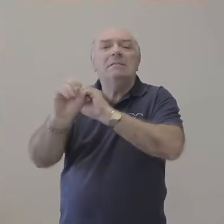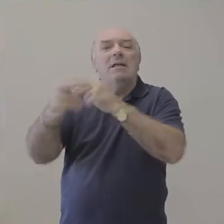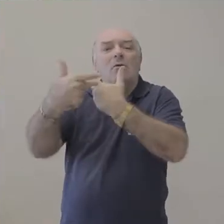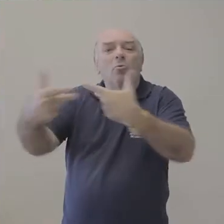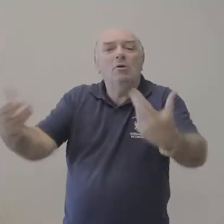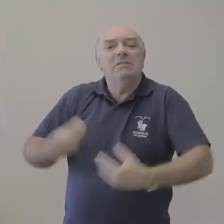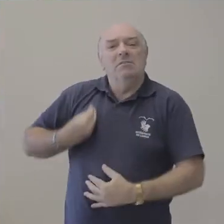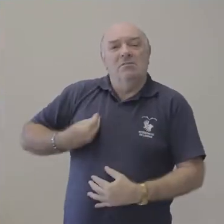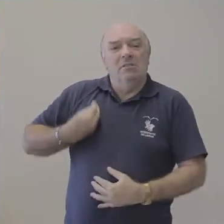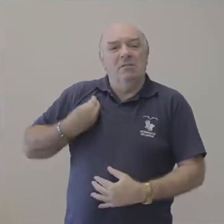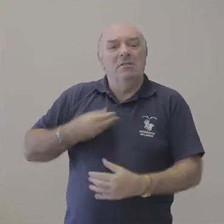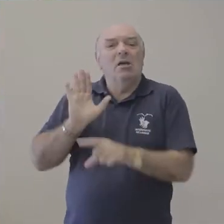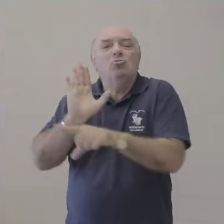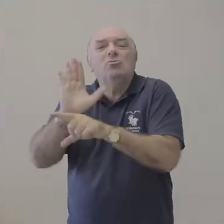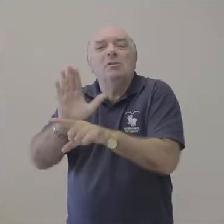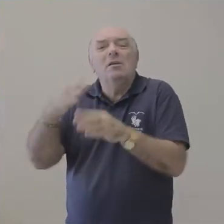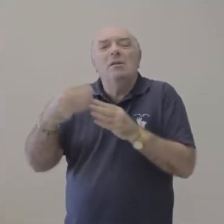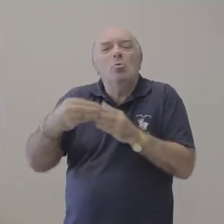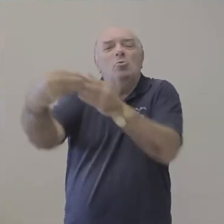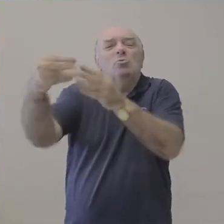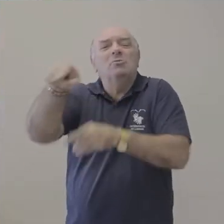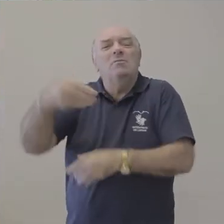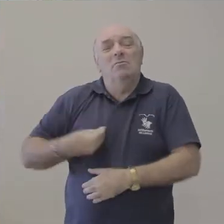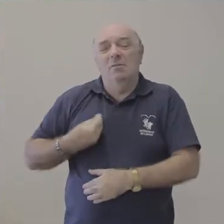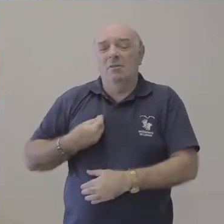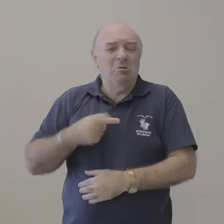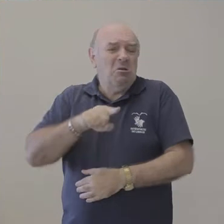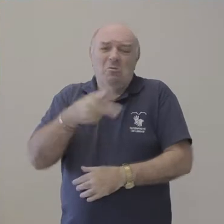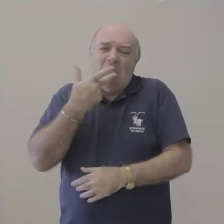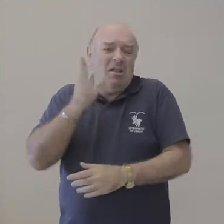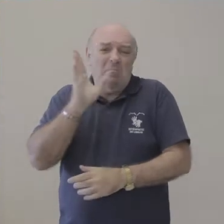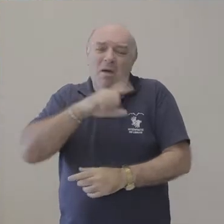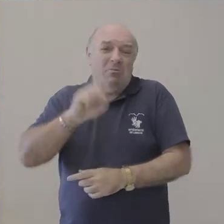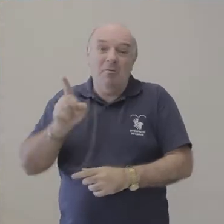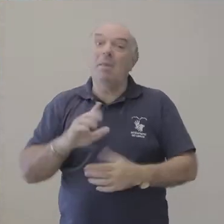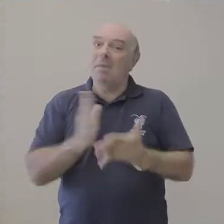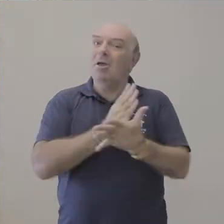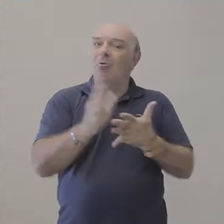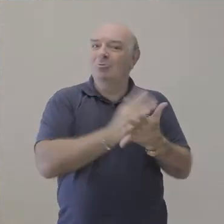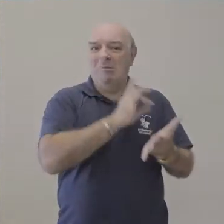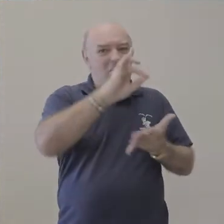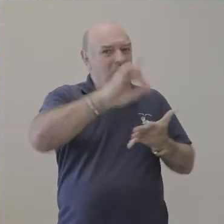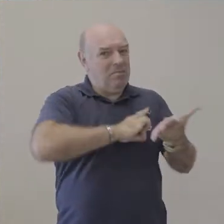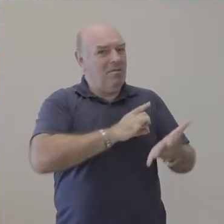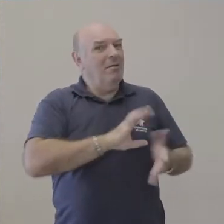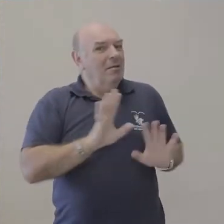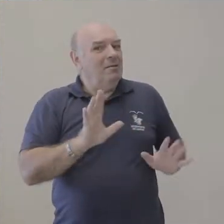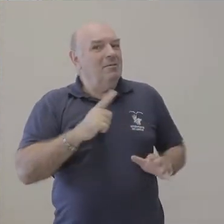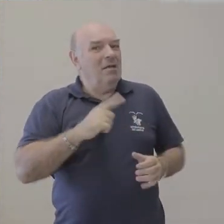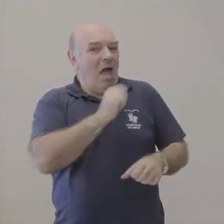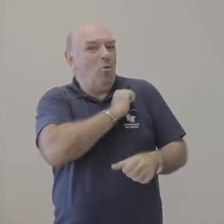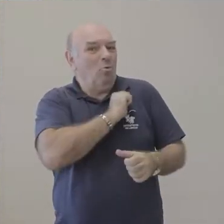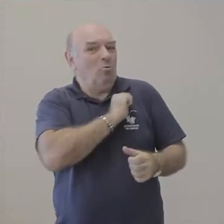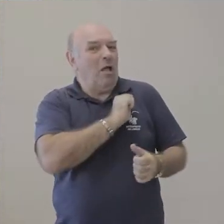Tracei um modo de vida para eles. Eu não tenho queixa nenhum. Alguns alunos me detestam, de fato. Eu não